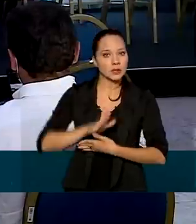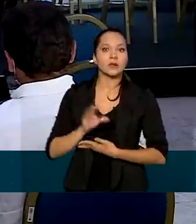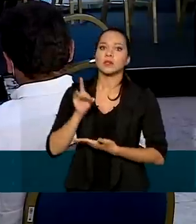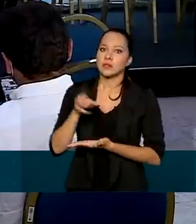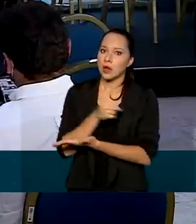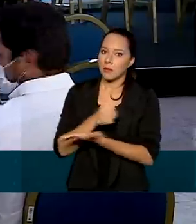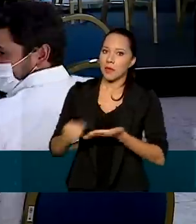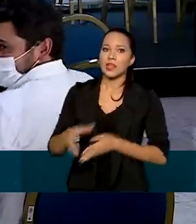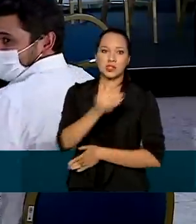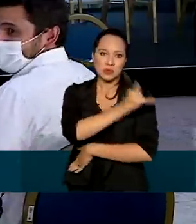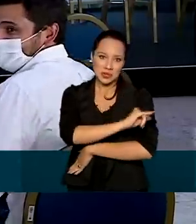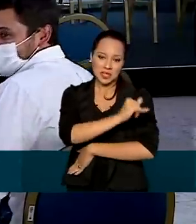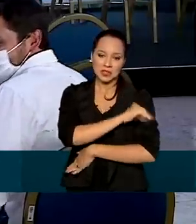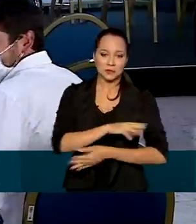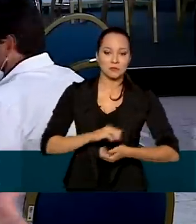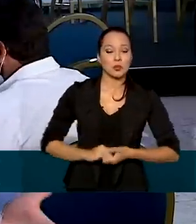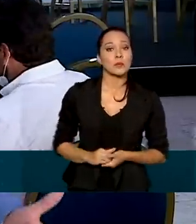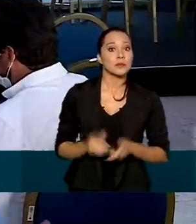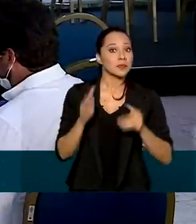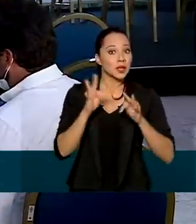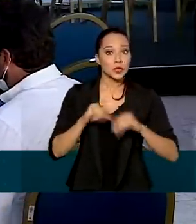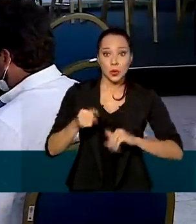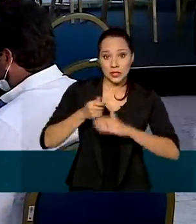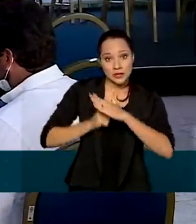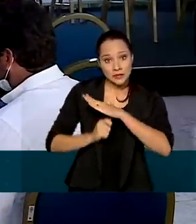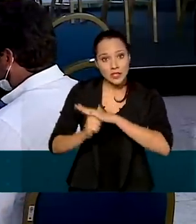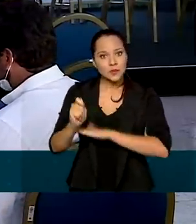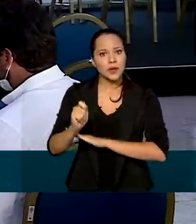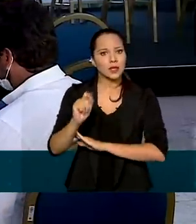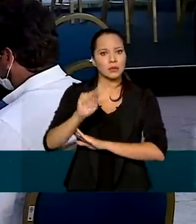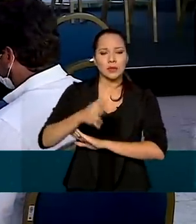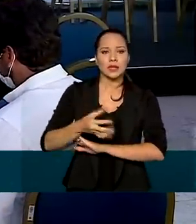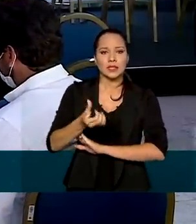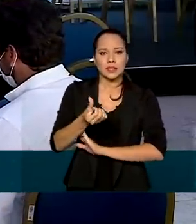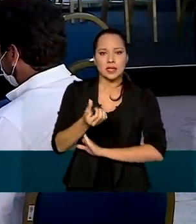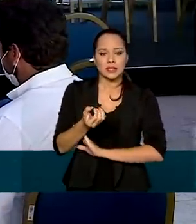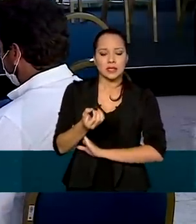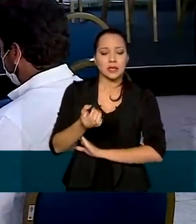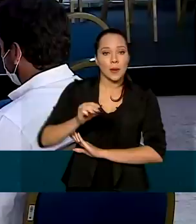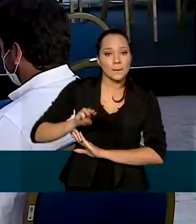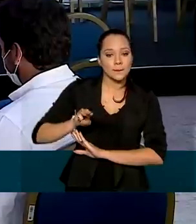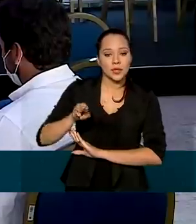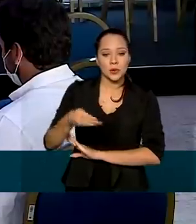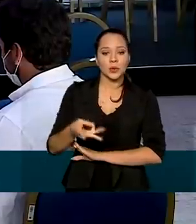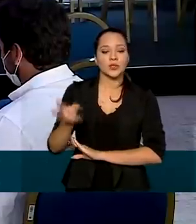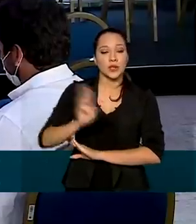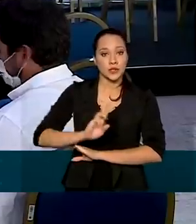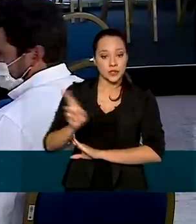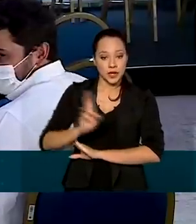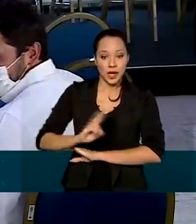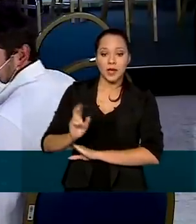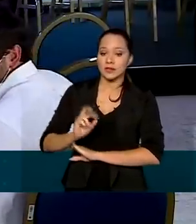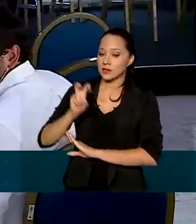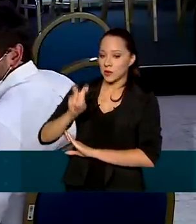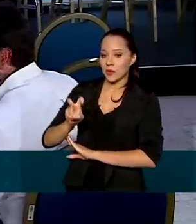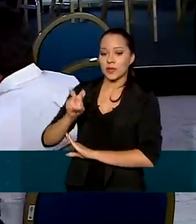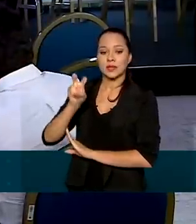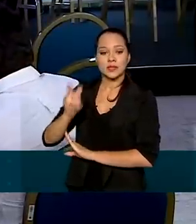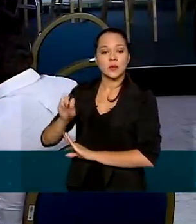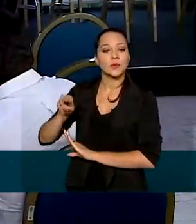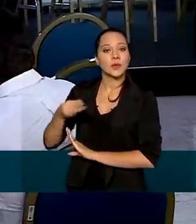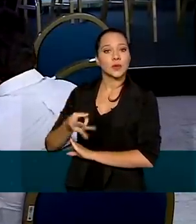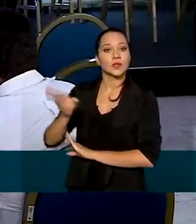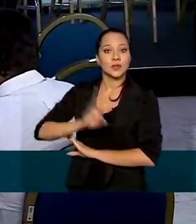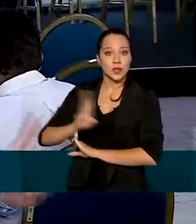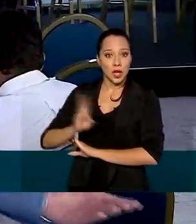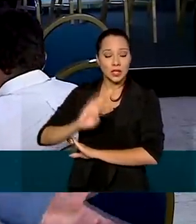para o Rio de Janeiro. Todo o investimento foi na ordem de 69 milhões de reais. Desses 55 milhões de